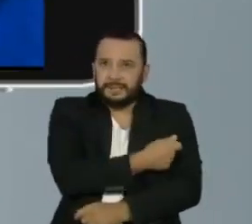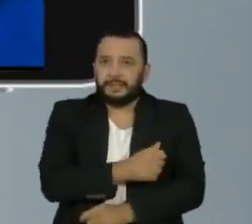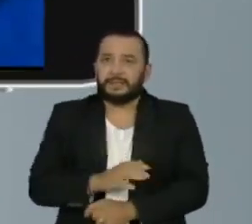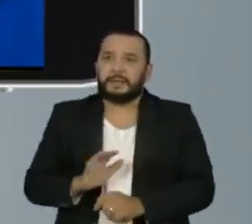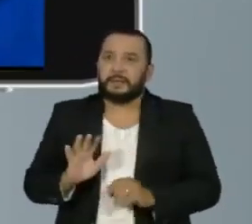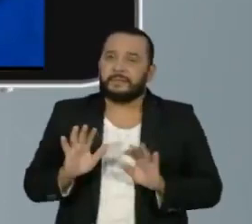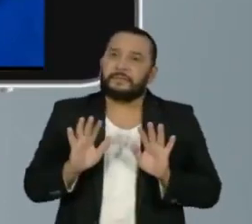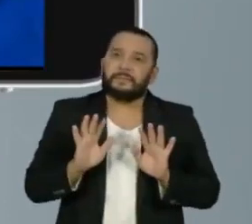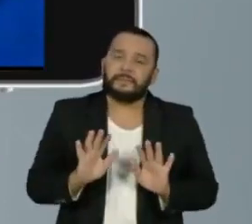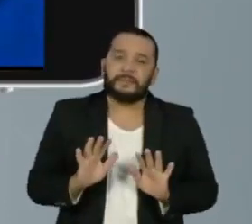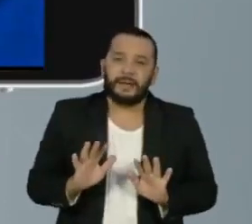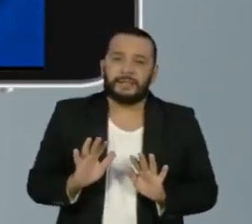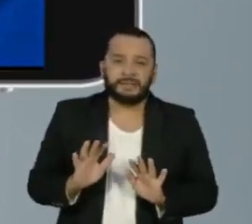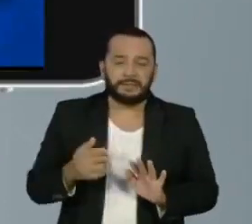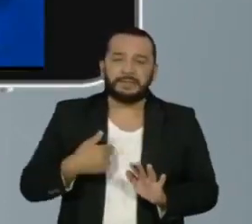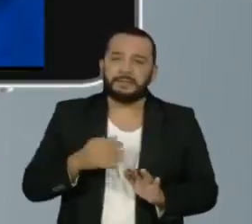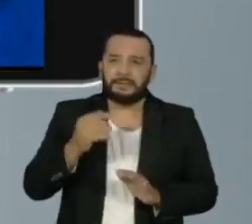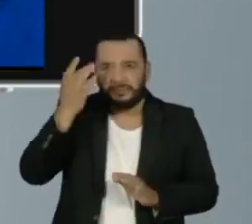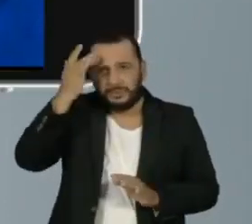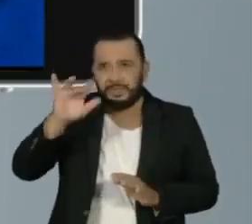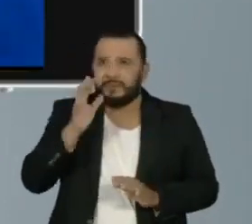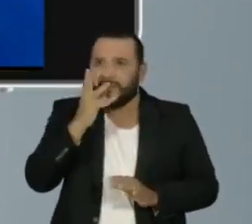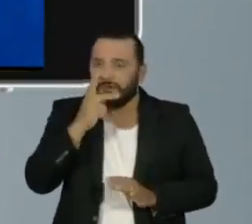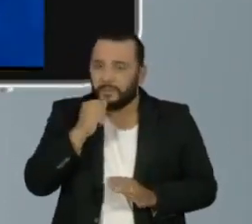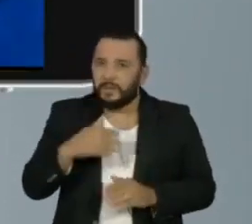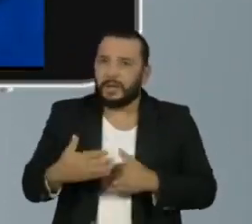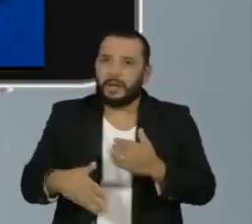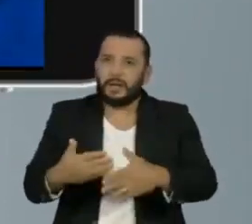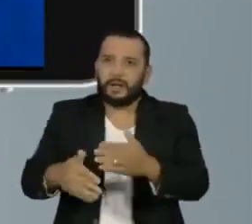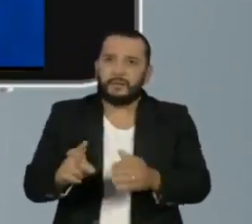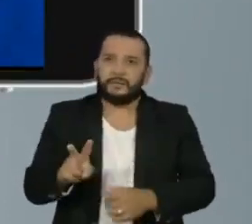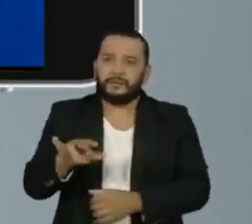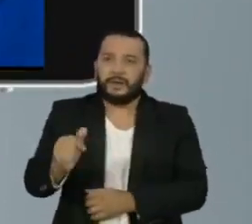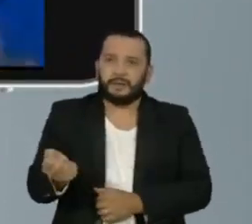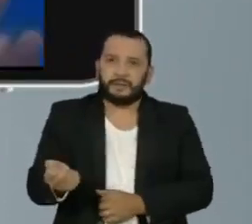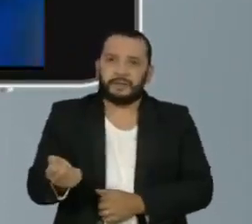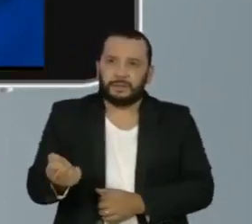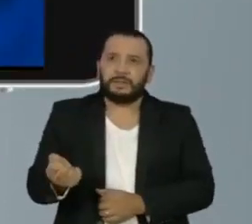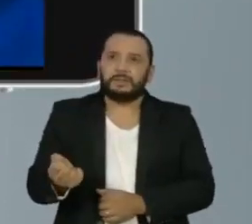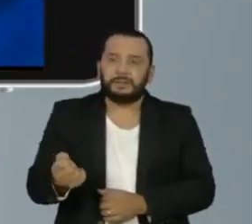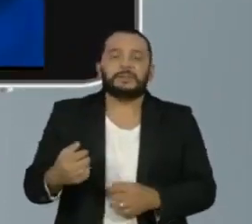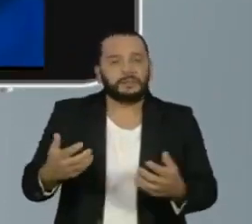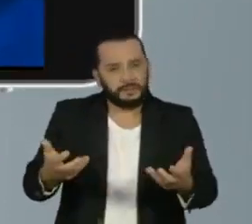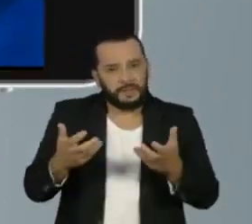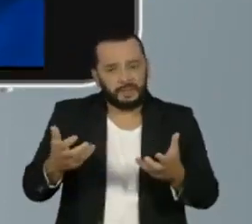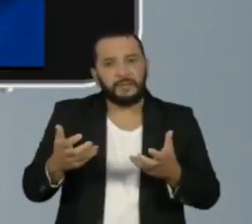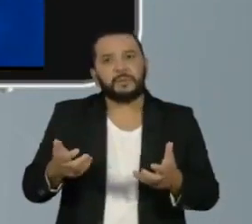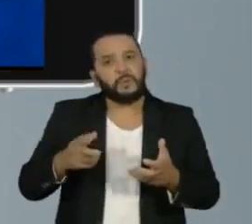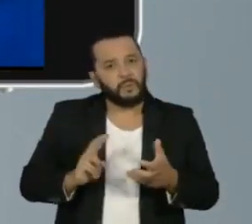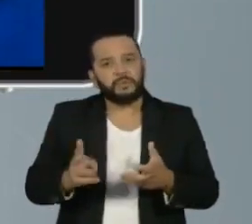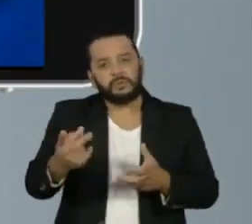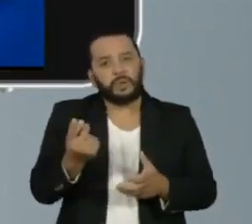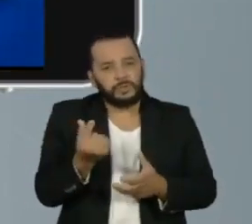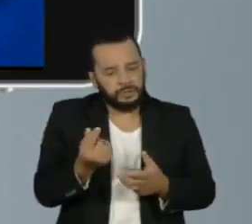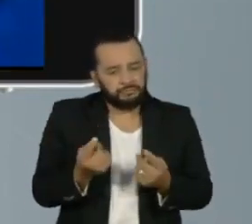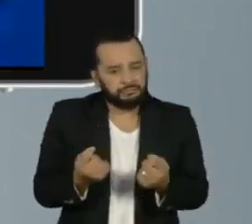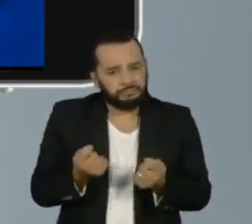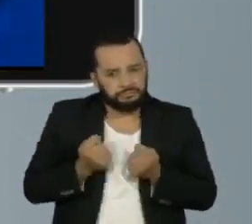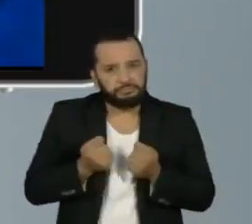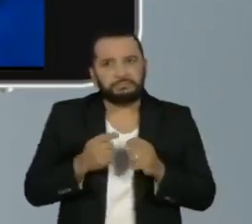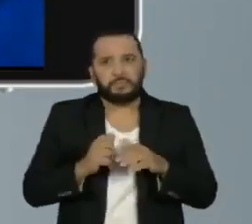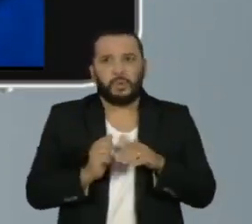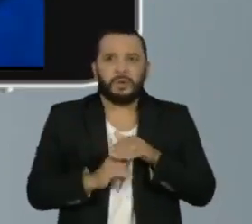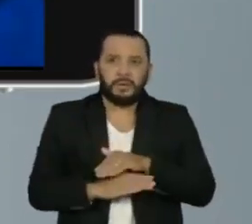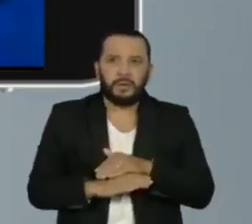aí o quanto vai ser. Então, em relação a instabilidade, a gente pretende proceder com essa economia e, se